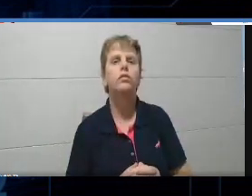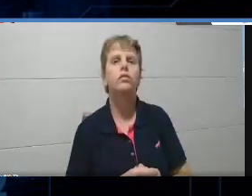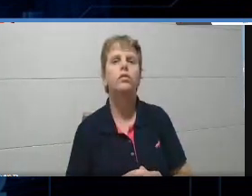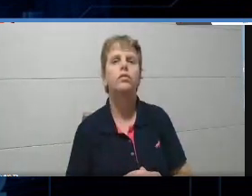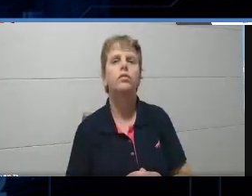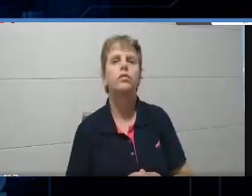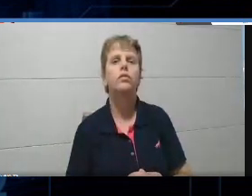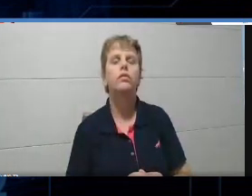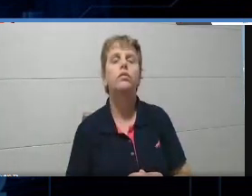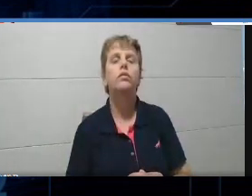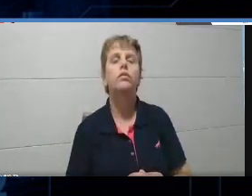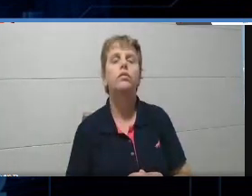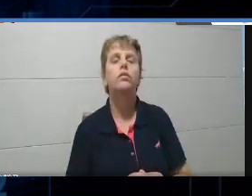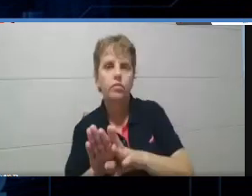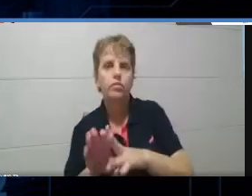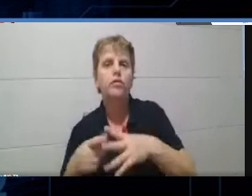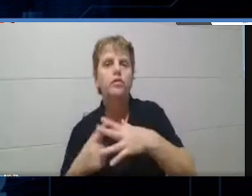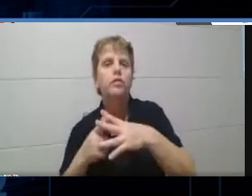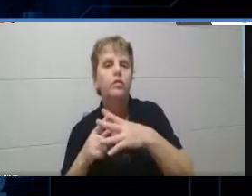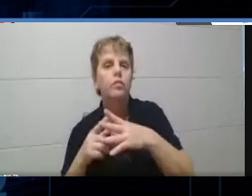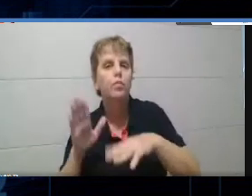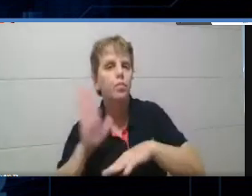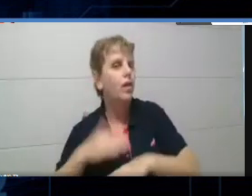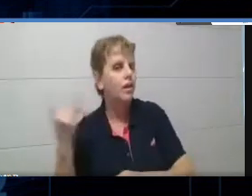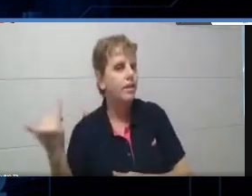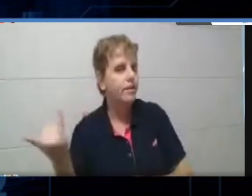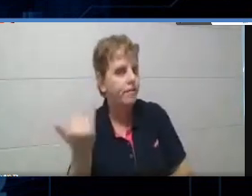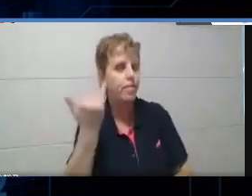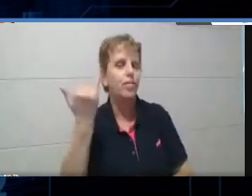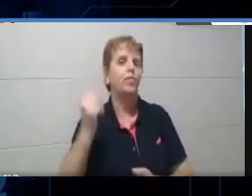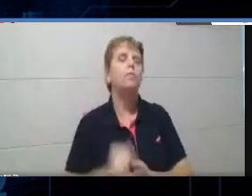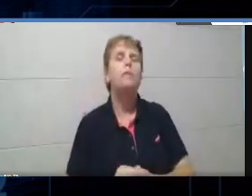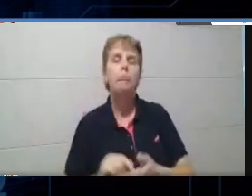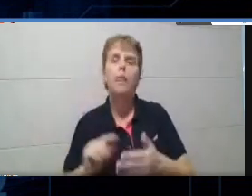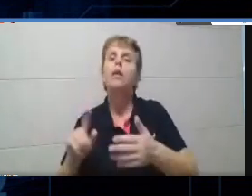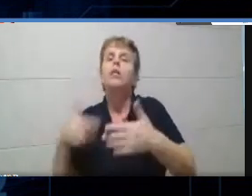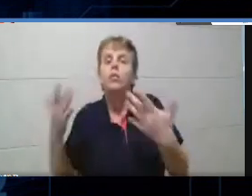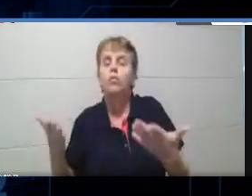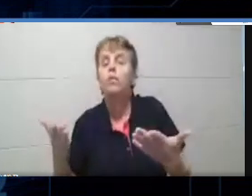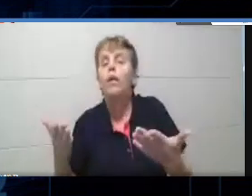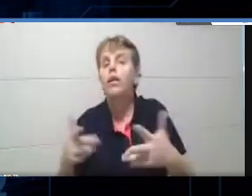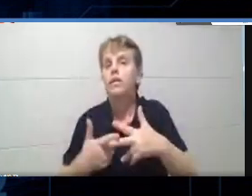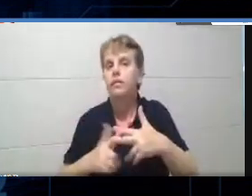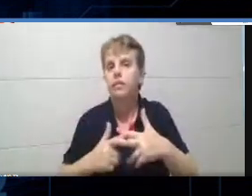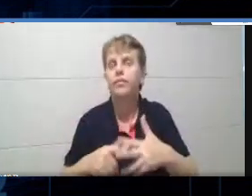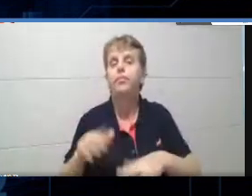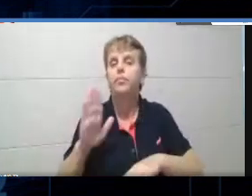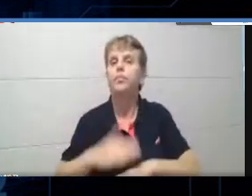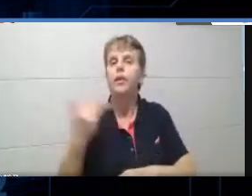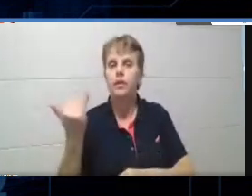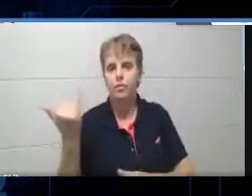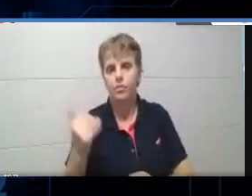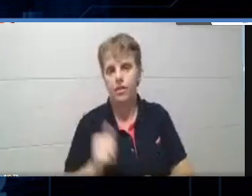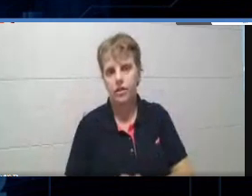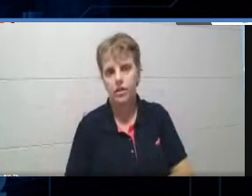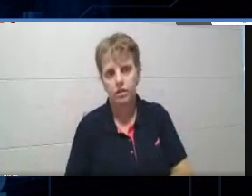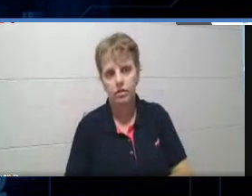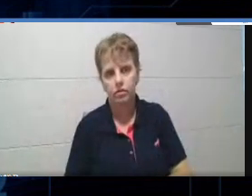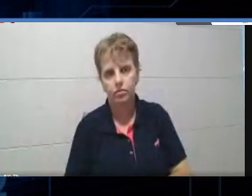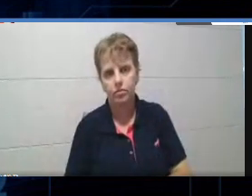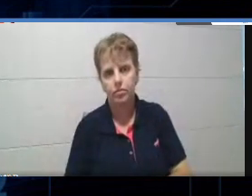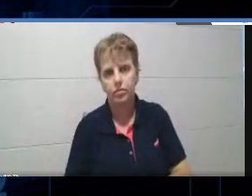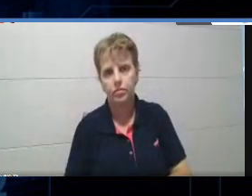as ferramentas mais eficazes, né? Então, quais ferramentas, elas serão mais eficazes